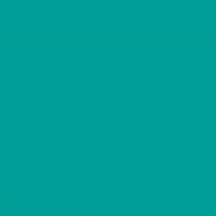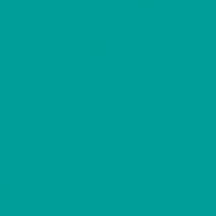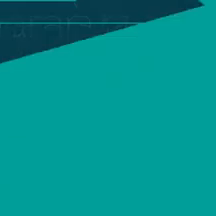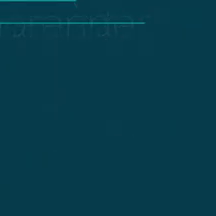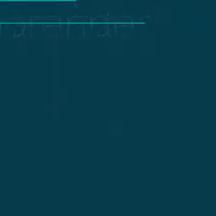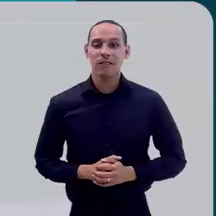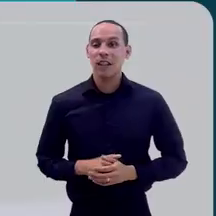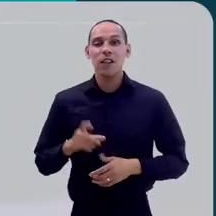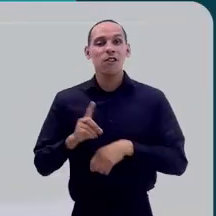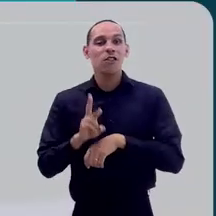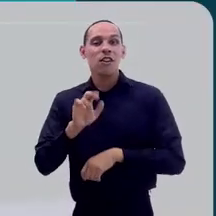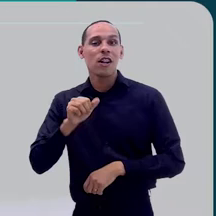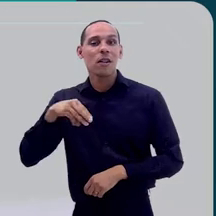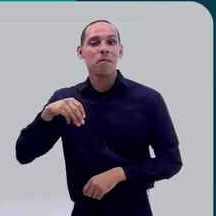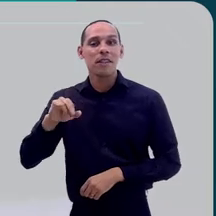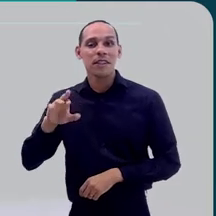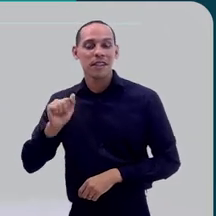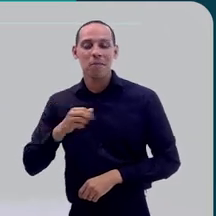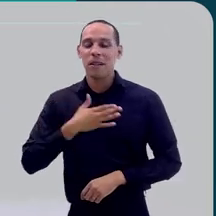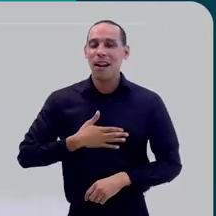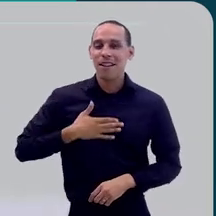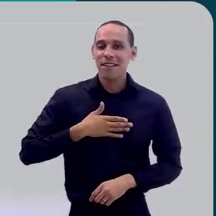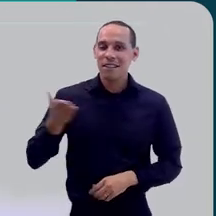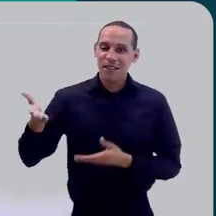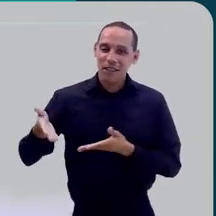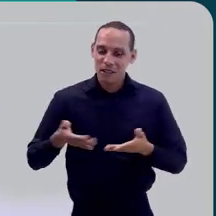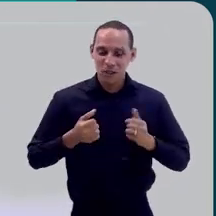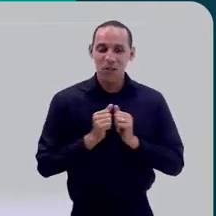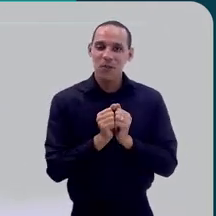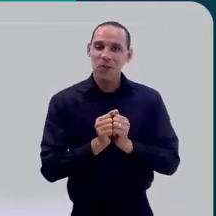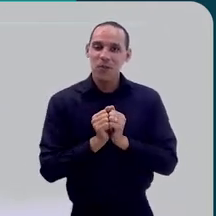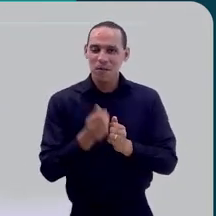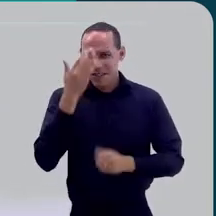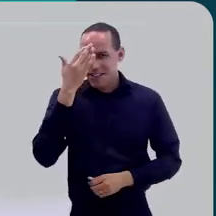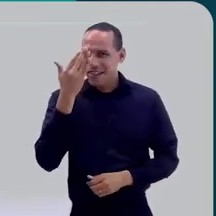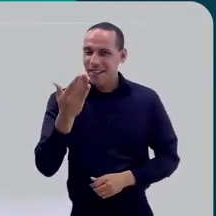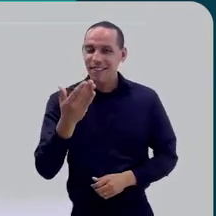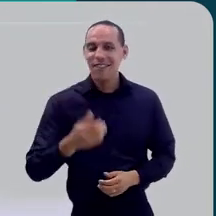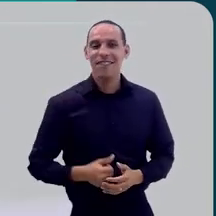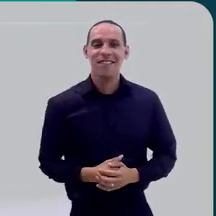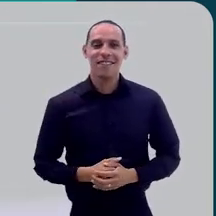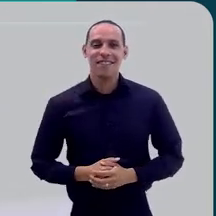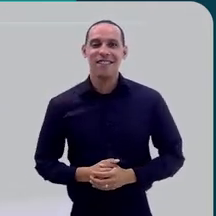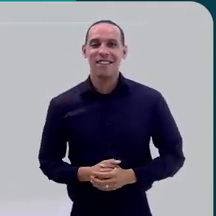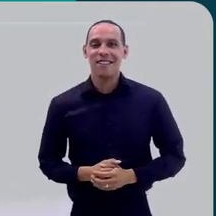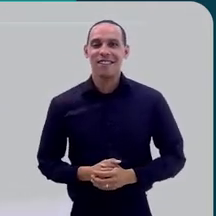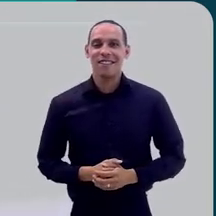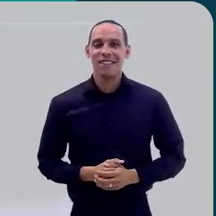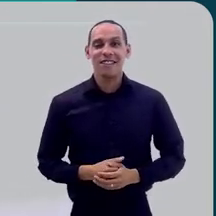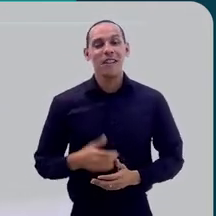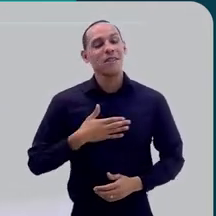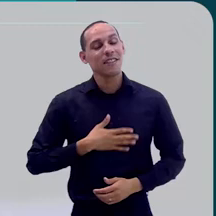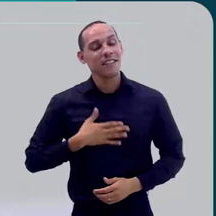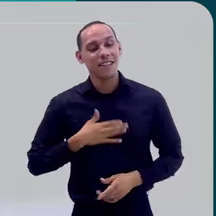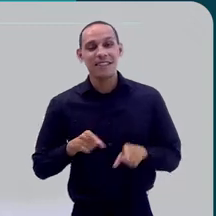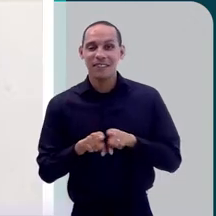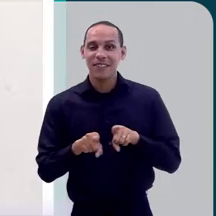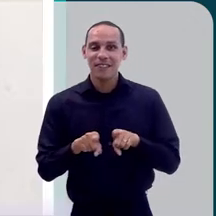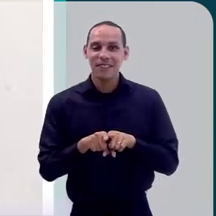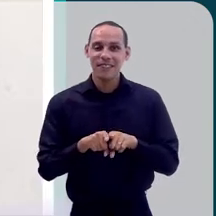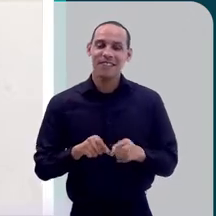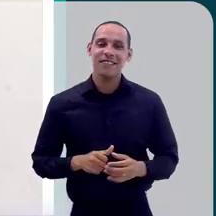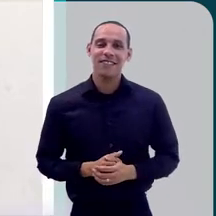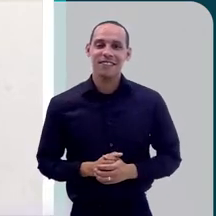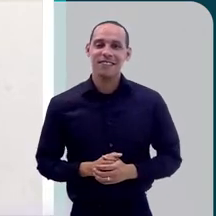Doutora Miriam, muito prazer tê-la aqui conosco. Muito obrigado pela presença. Muito prazer também, Ricardo.